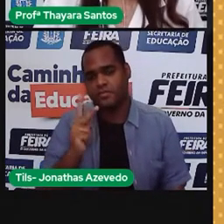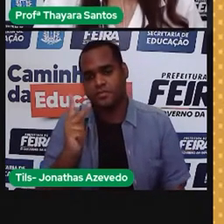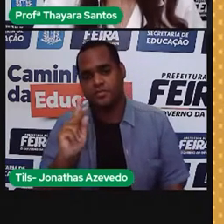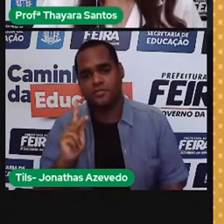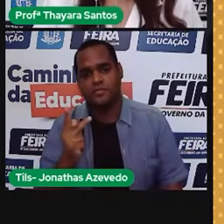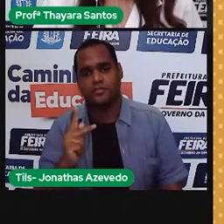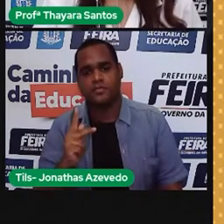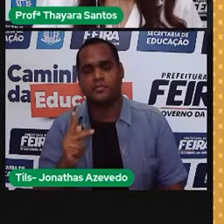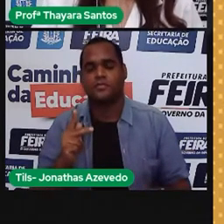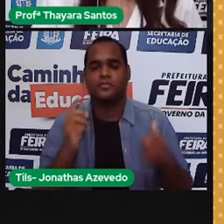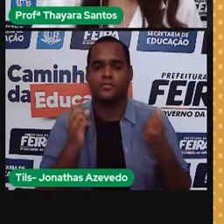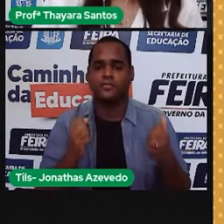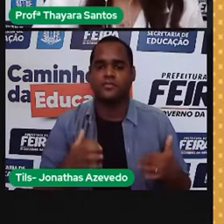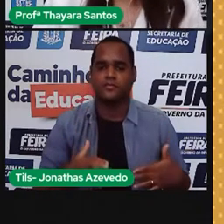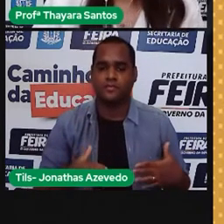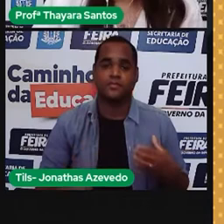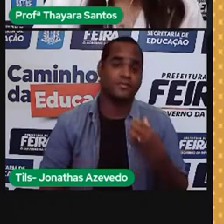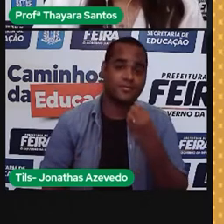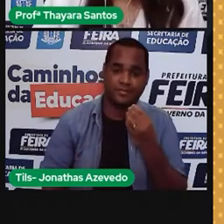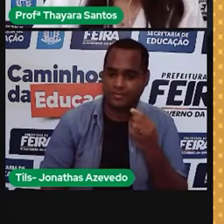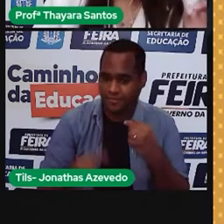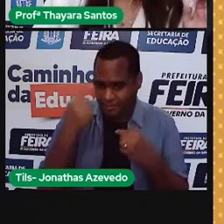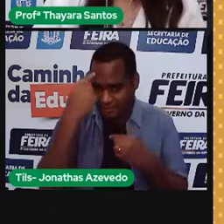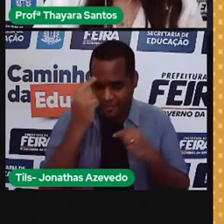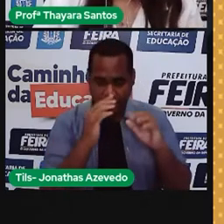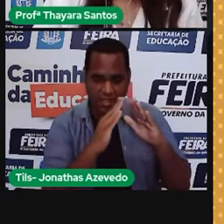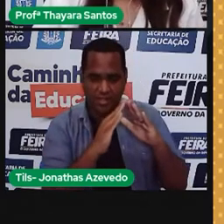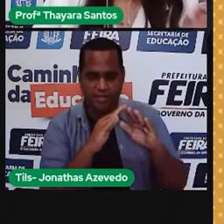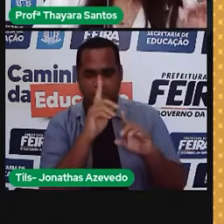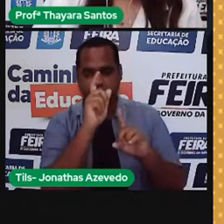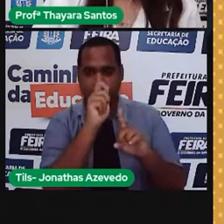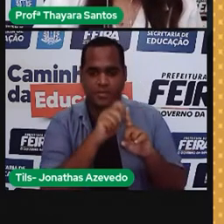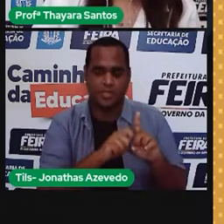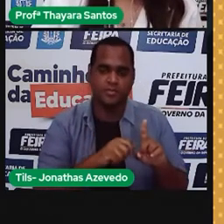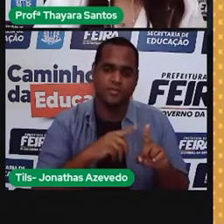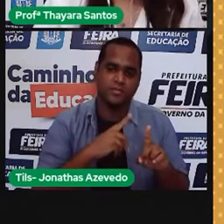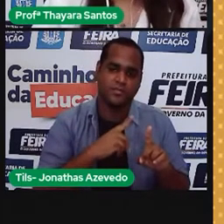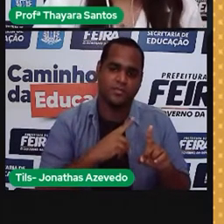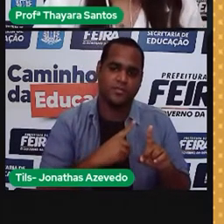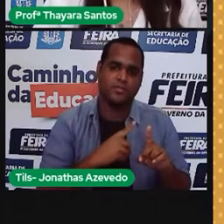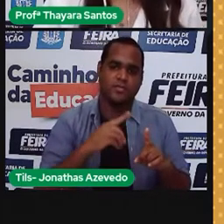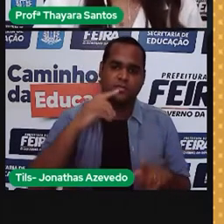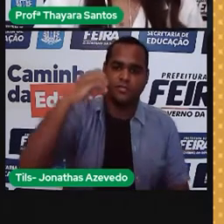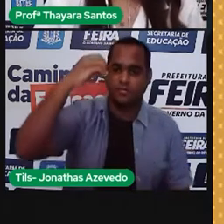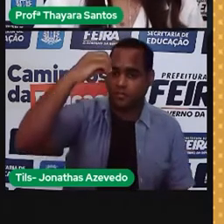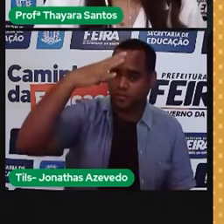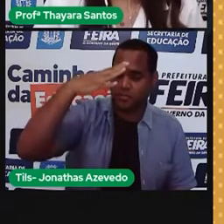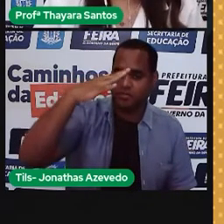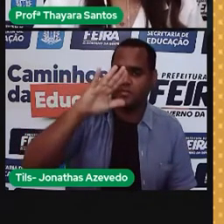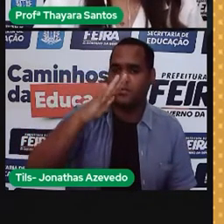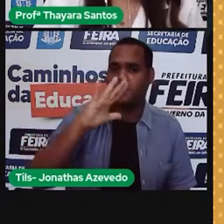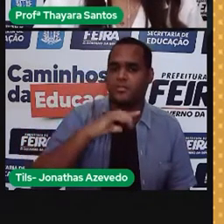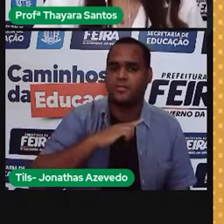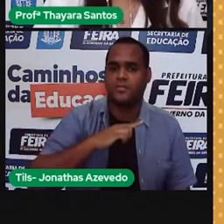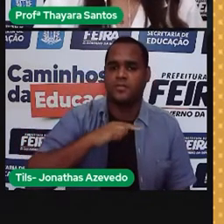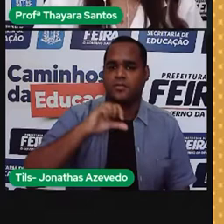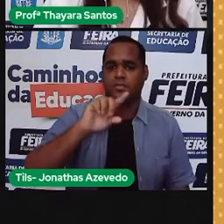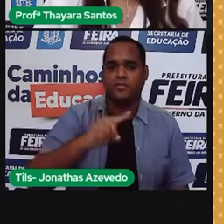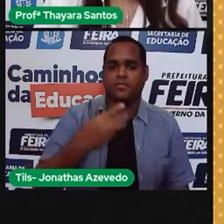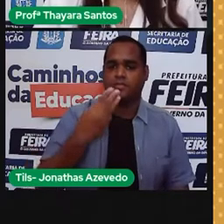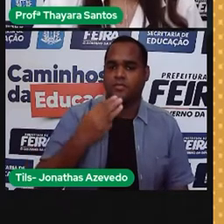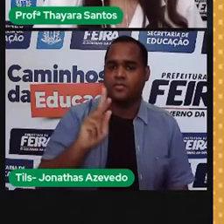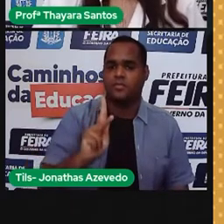de 9,3. Então, na minha casa, durante o mês, só com a lâmpada, eu gasto 9,3